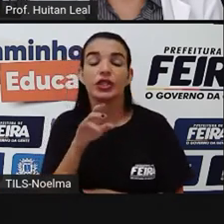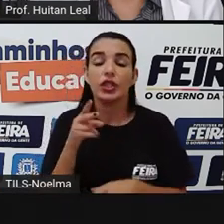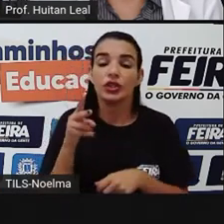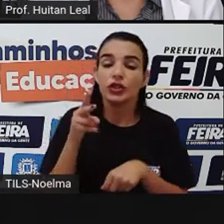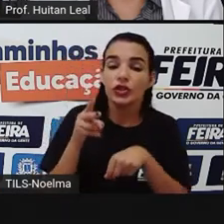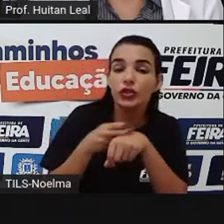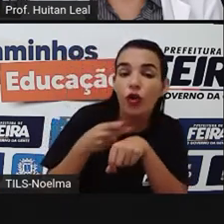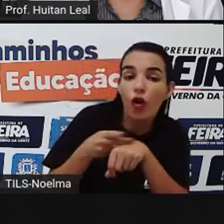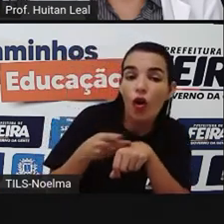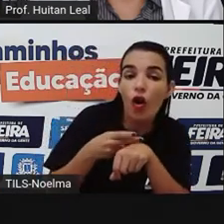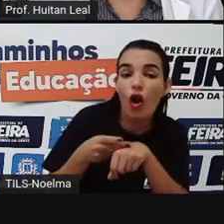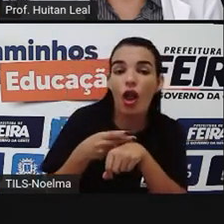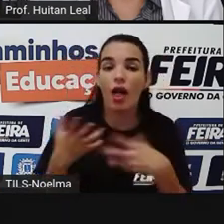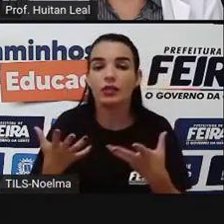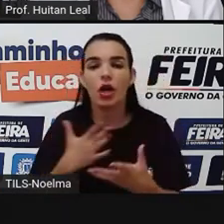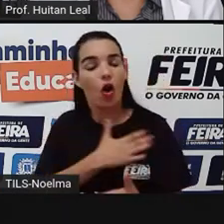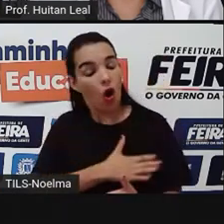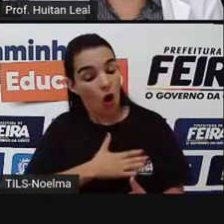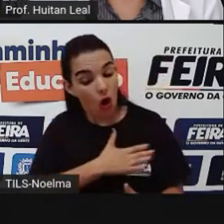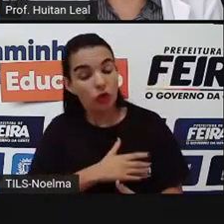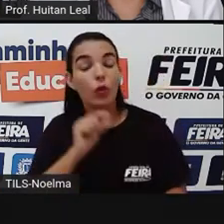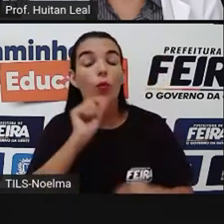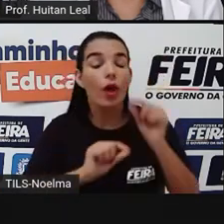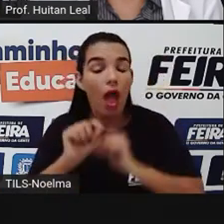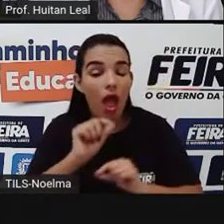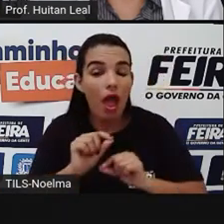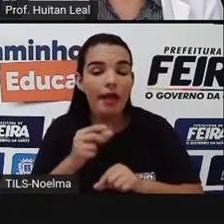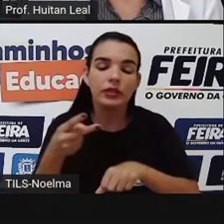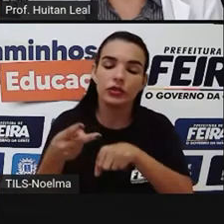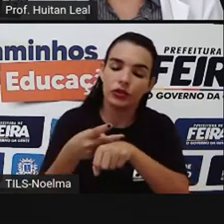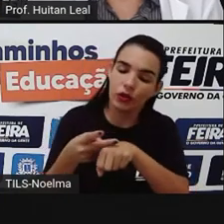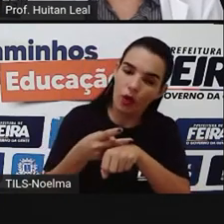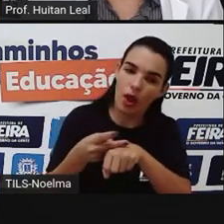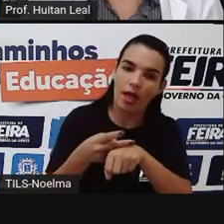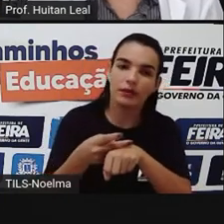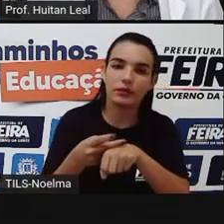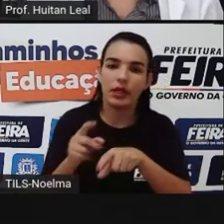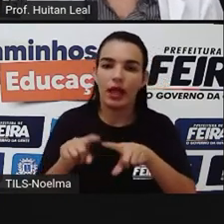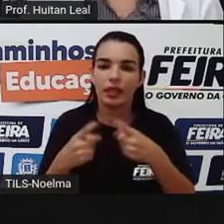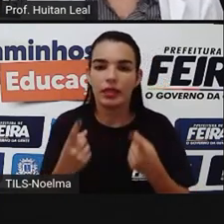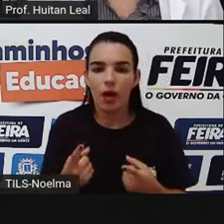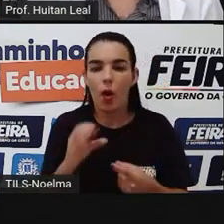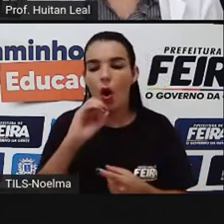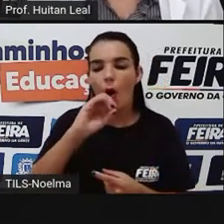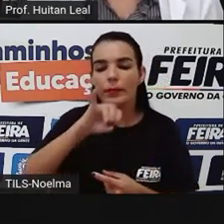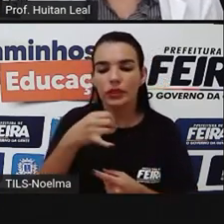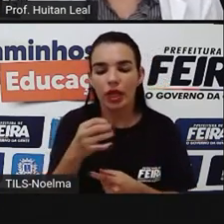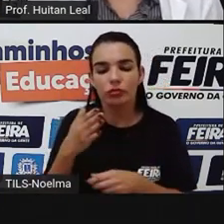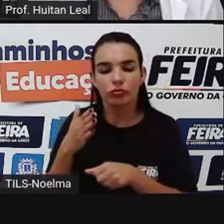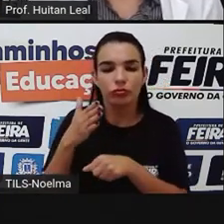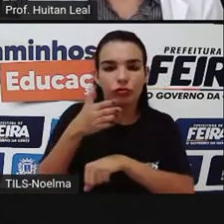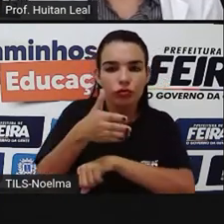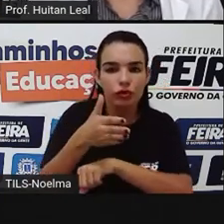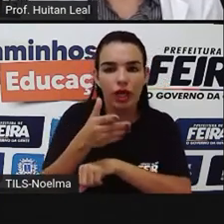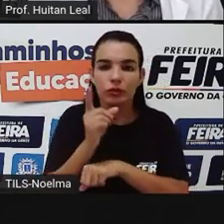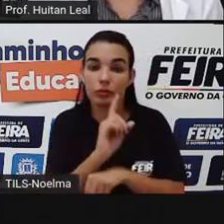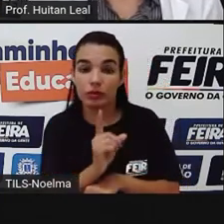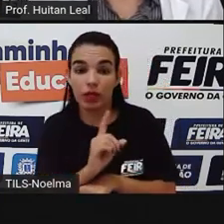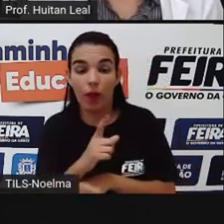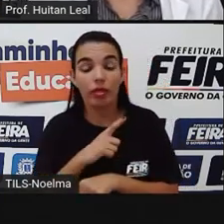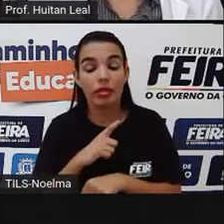preposição. Gosto de que? De chocolate. Então, o objeto indireto tem o seu